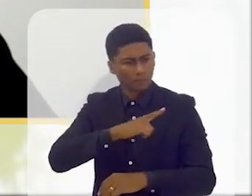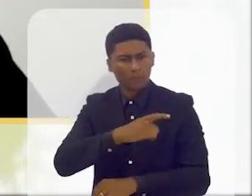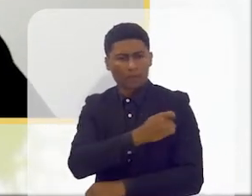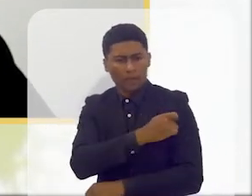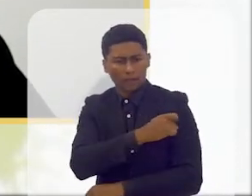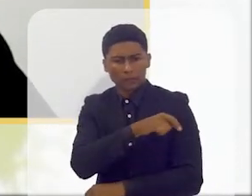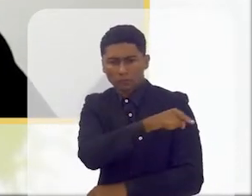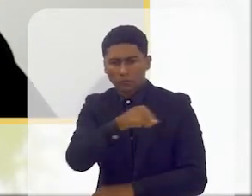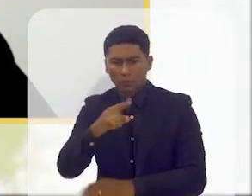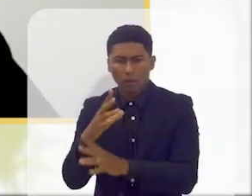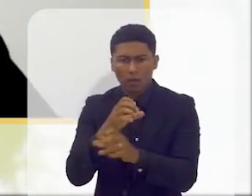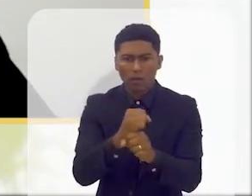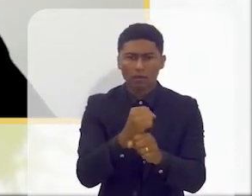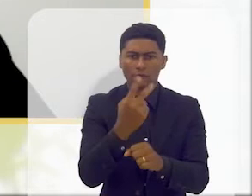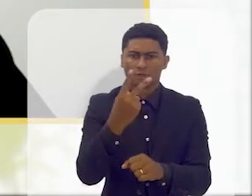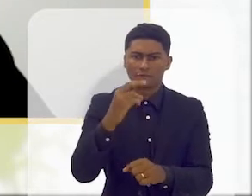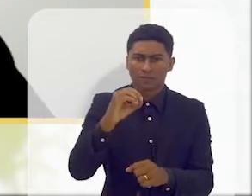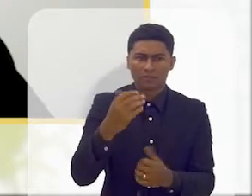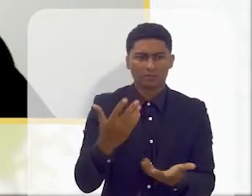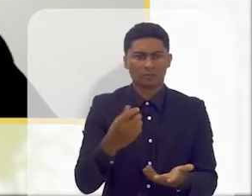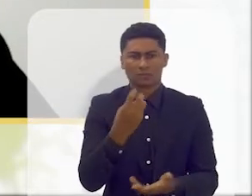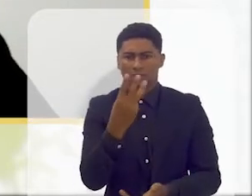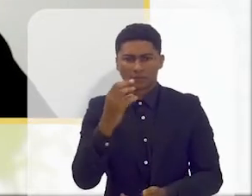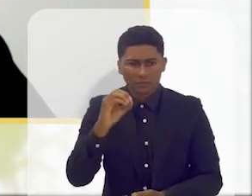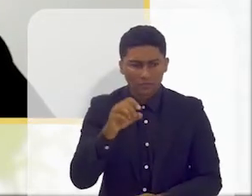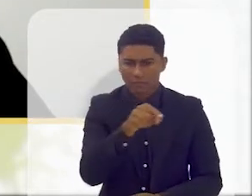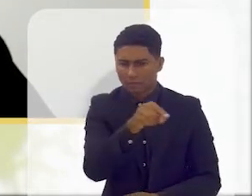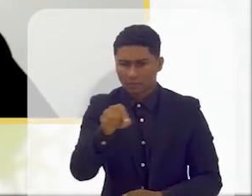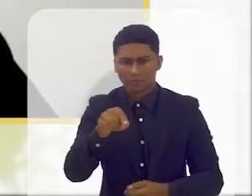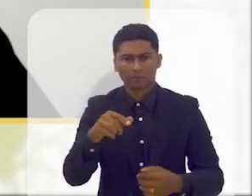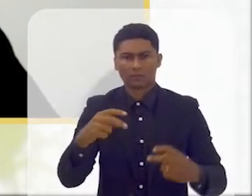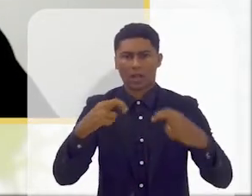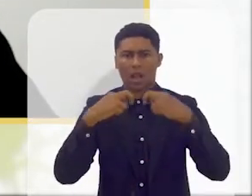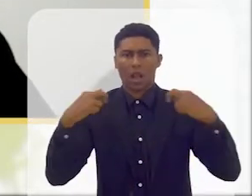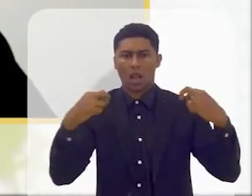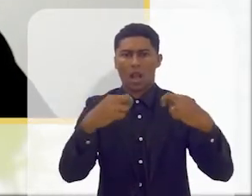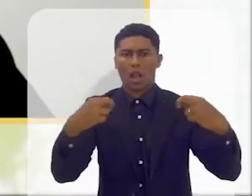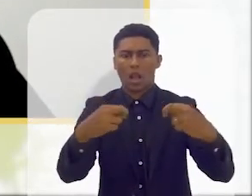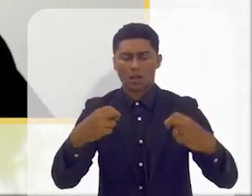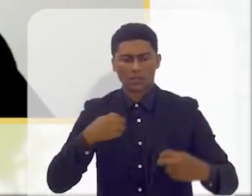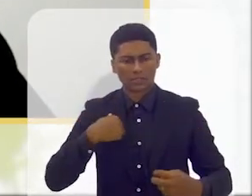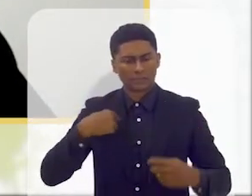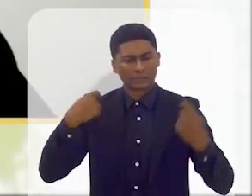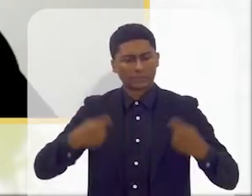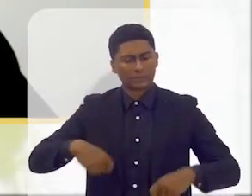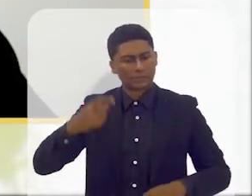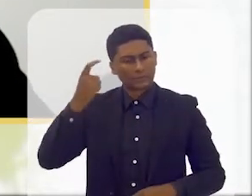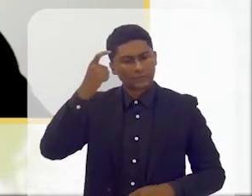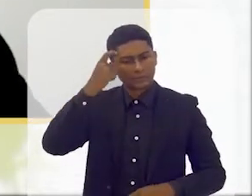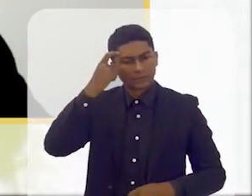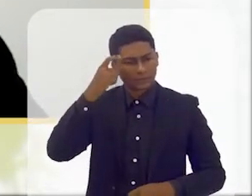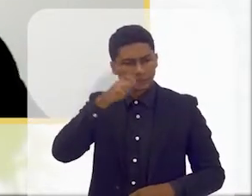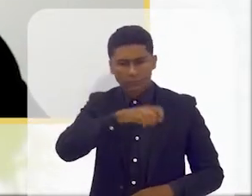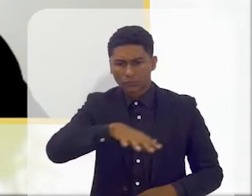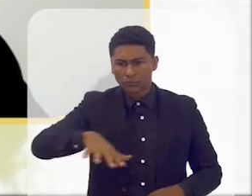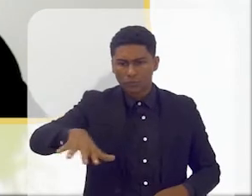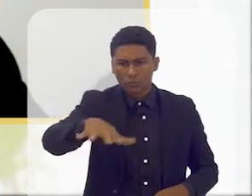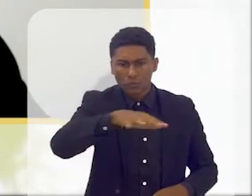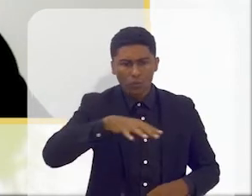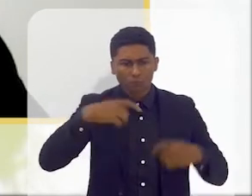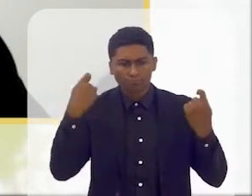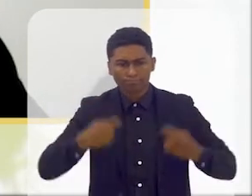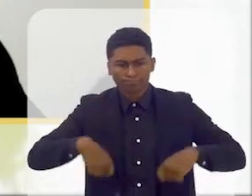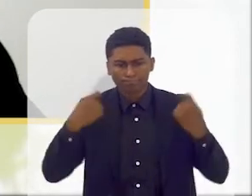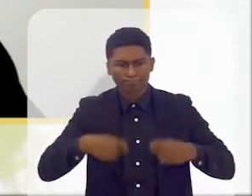dependendo do país e do nível de ensino, alunos e eu tenho que perceber que eu tenho que pensar em todos.